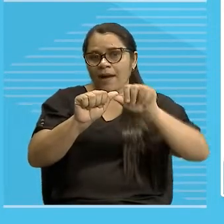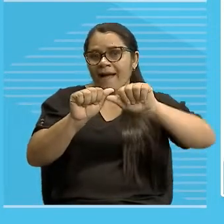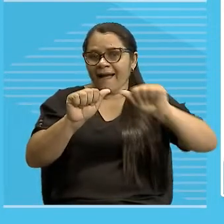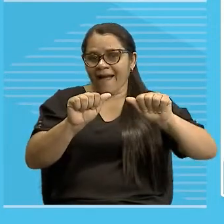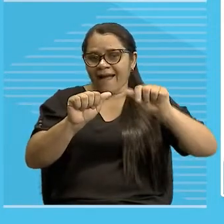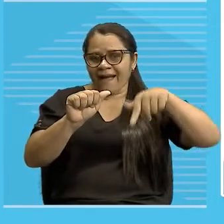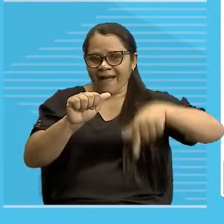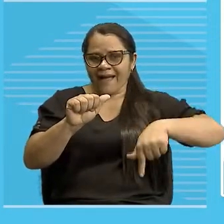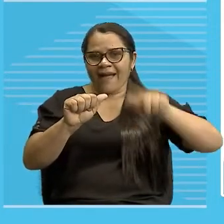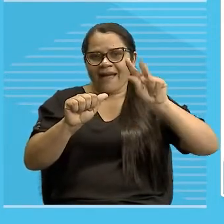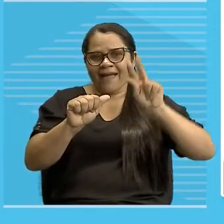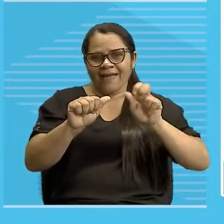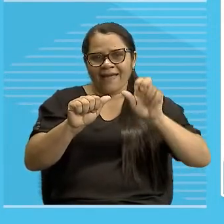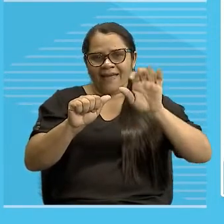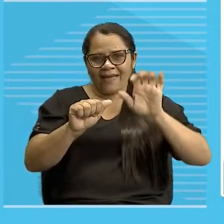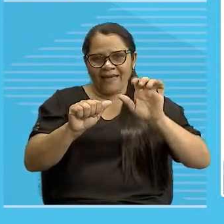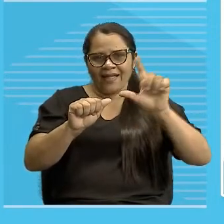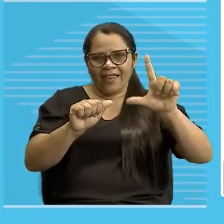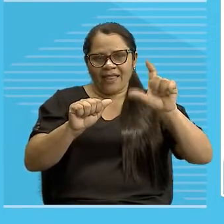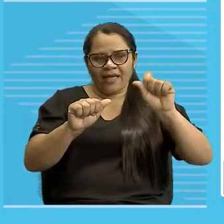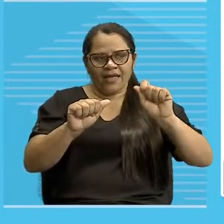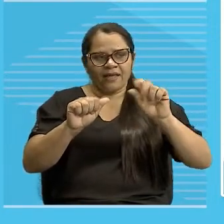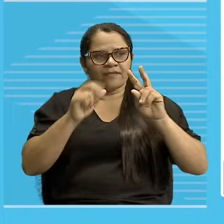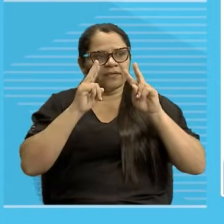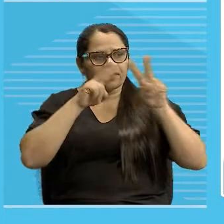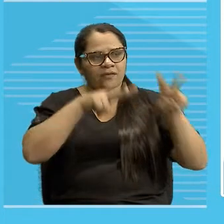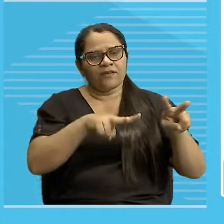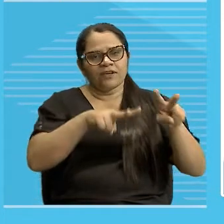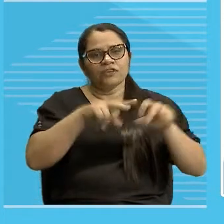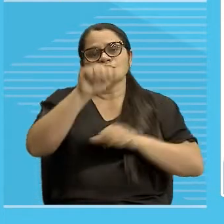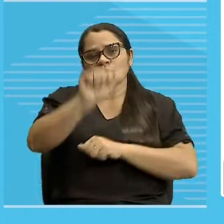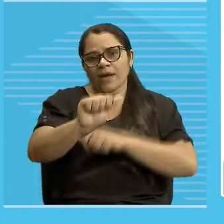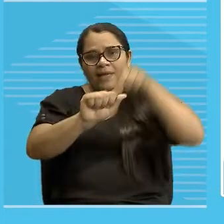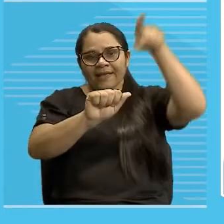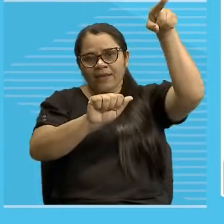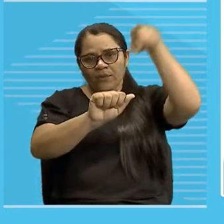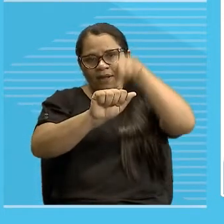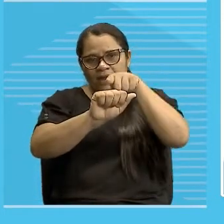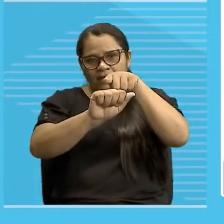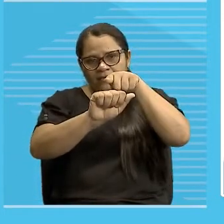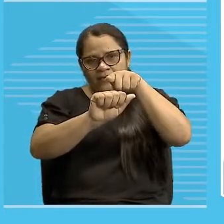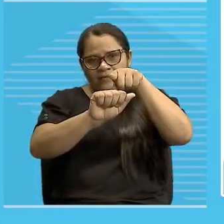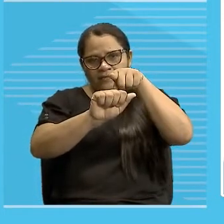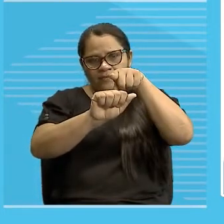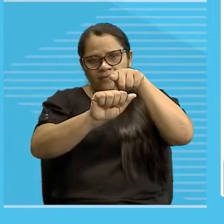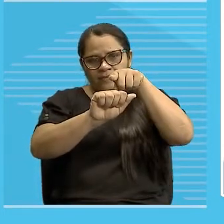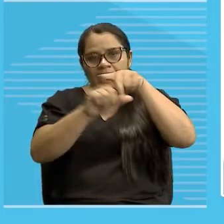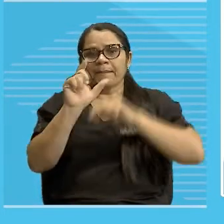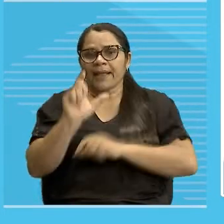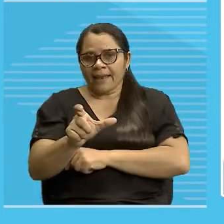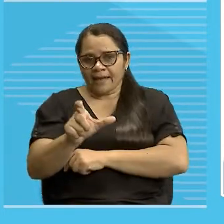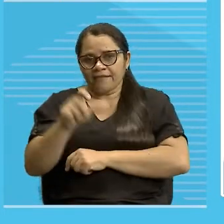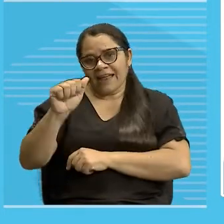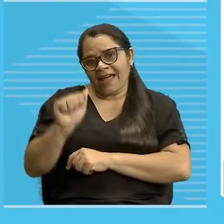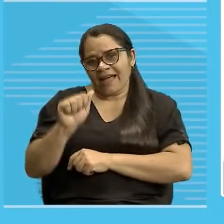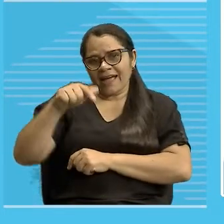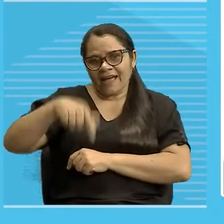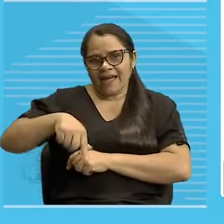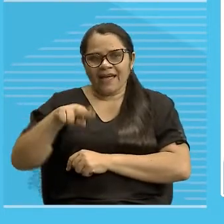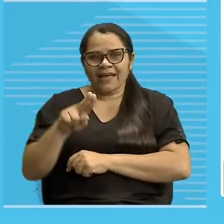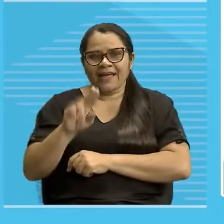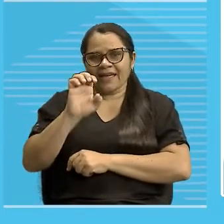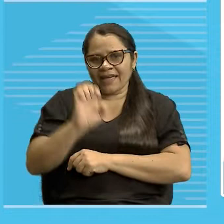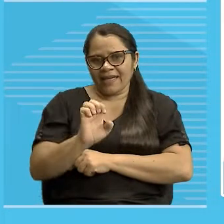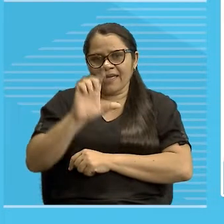o acento indicativo de crase, o acento grave nesse Azinho aí de aquela, tá? Então, uma situação em que a gente tem